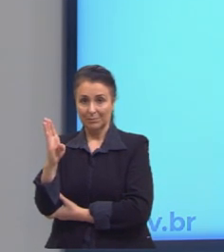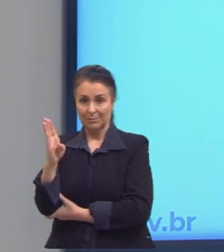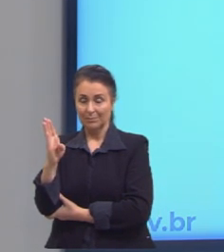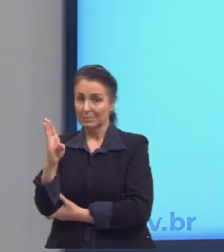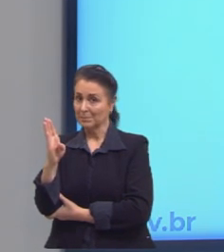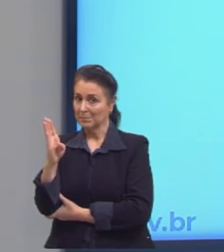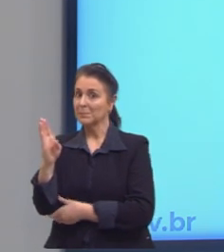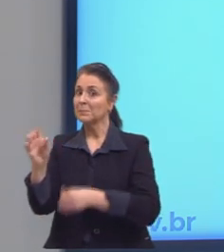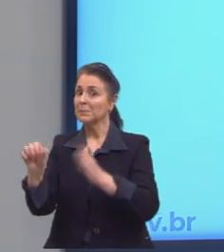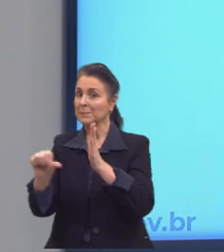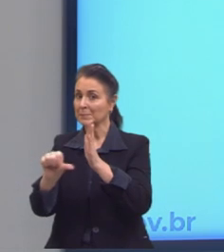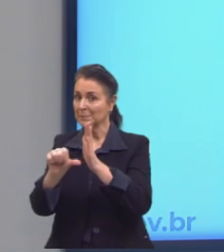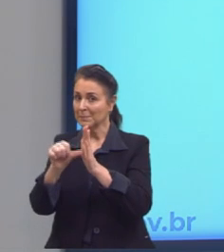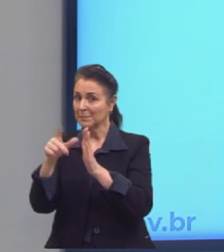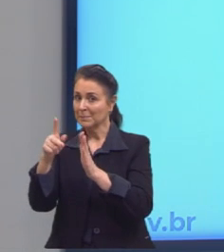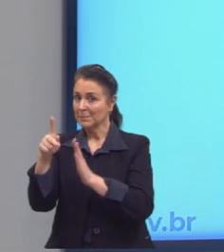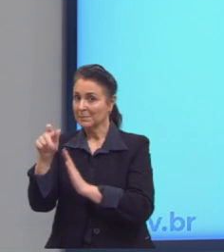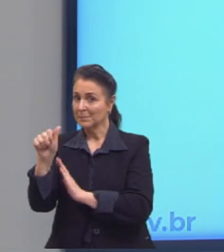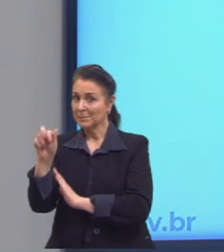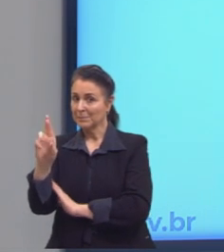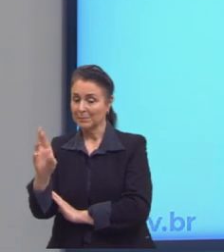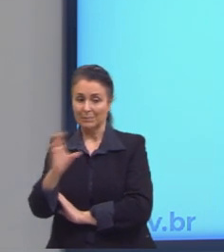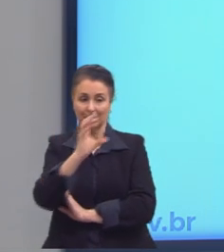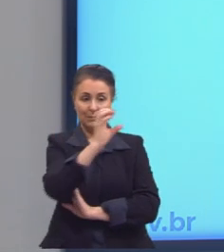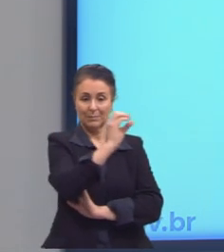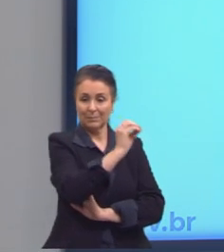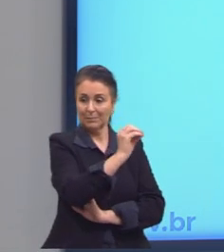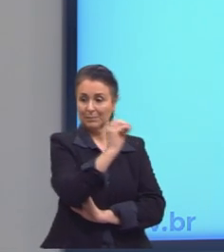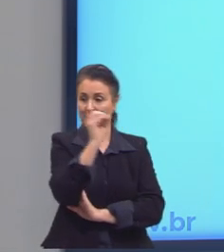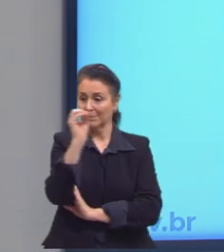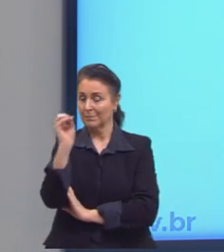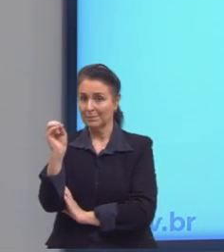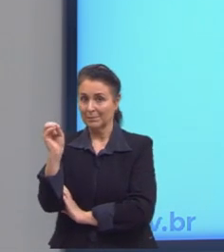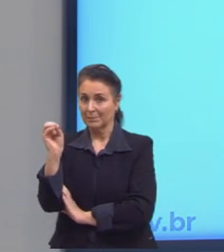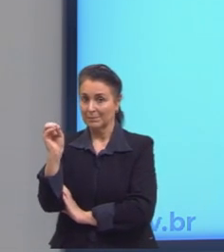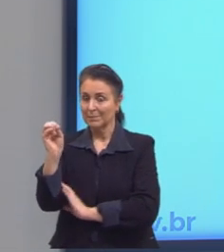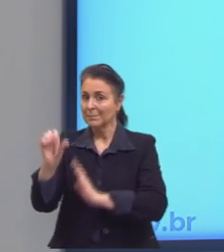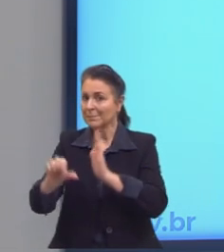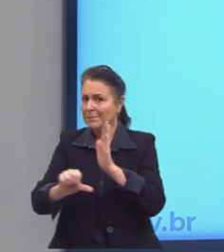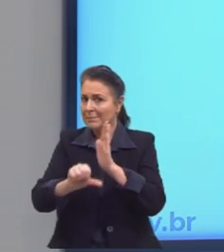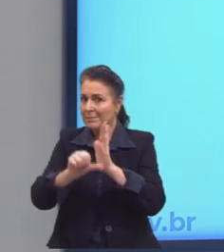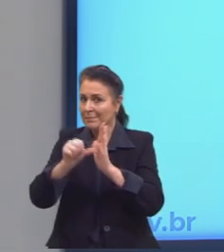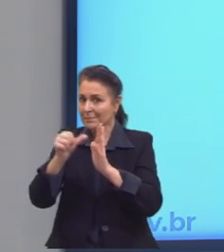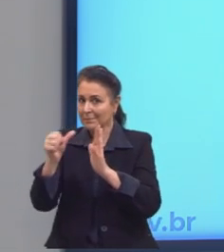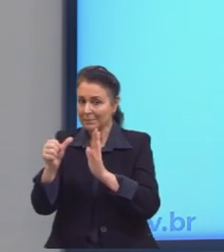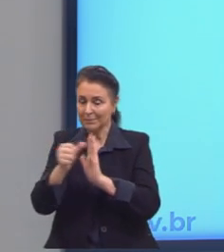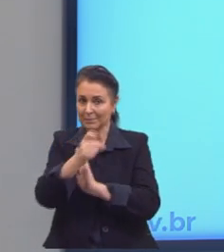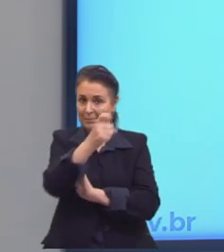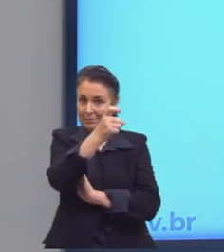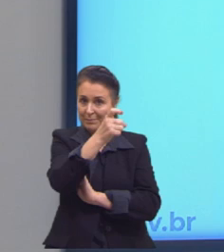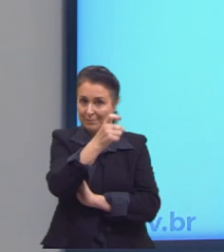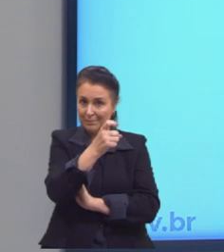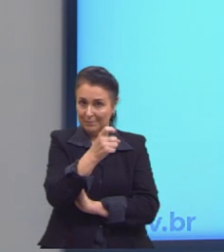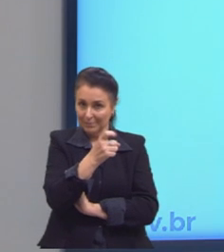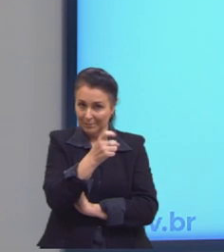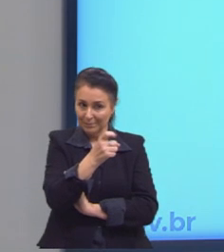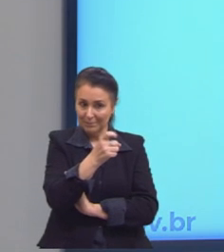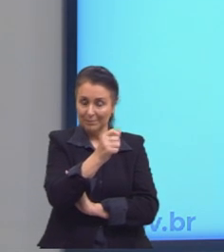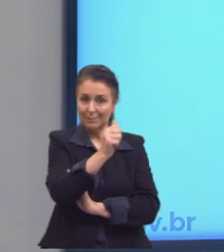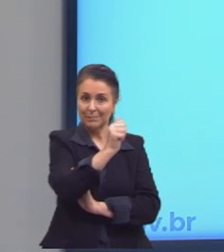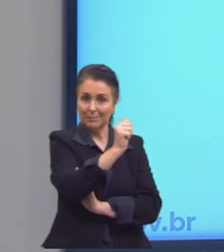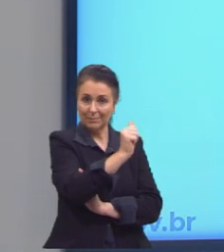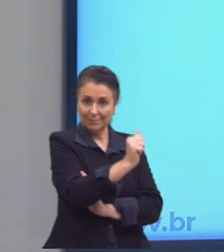primeiro par ordenado, 0 e 0. Lembrando que o primeiro valorzinho, que é o X, pertence ao A,